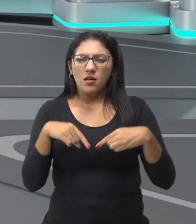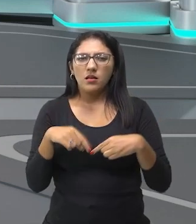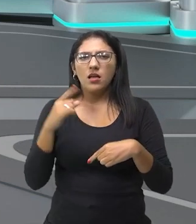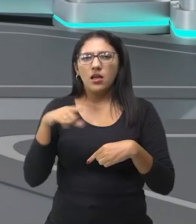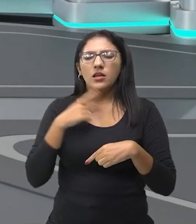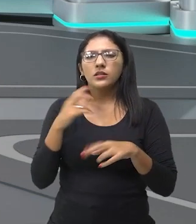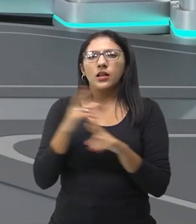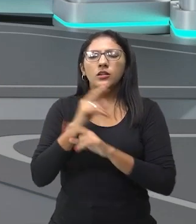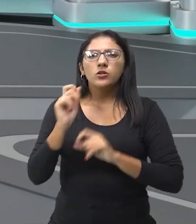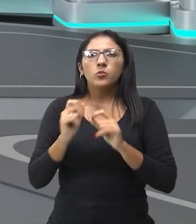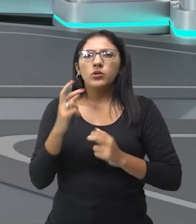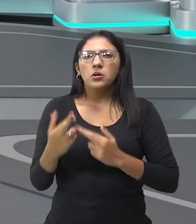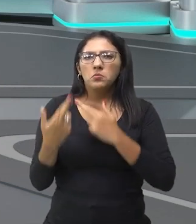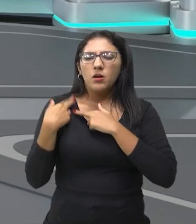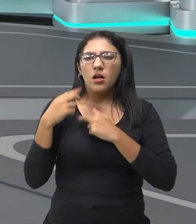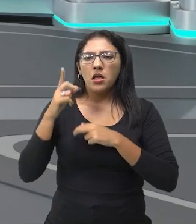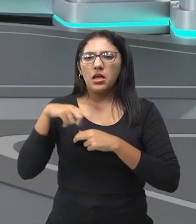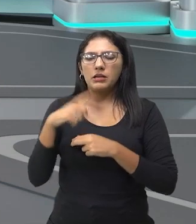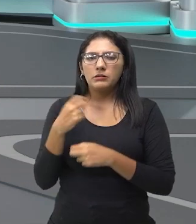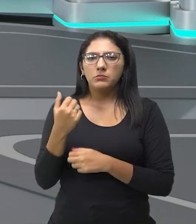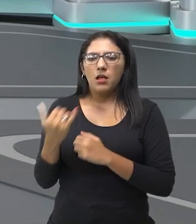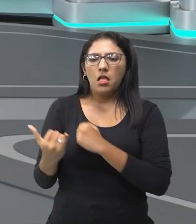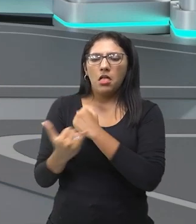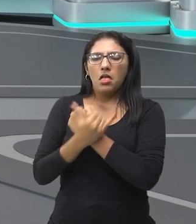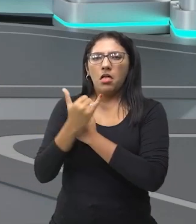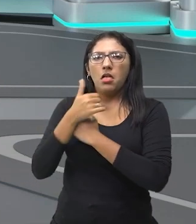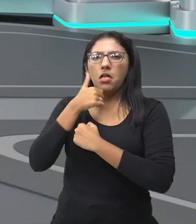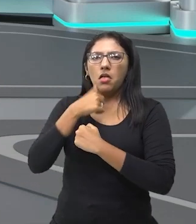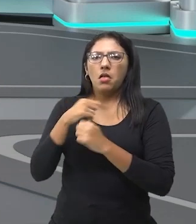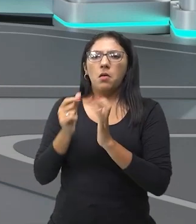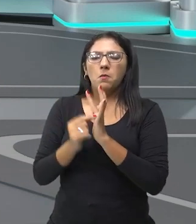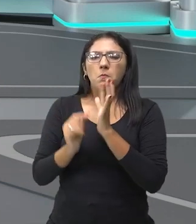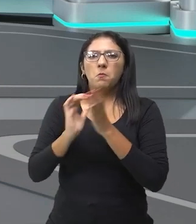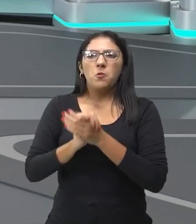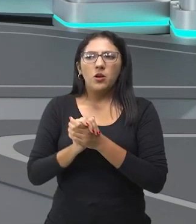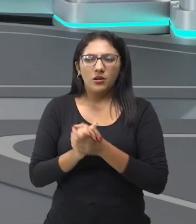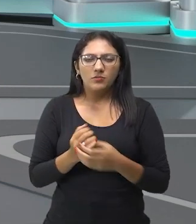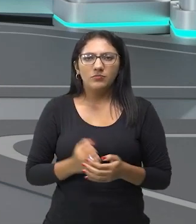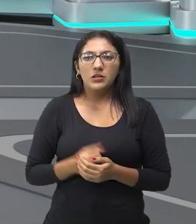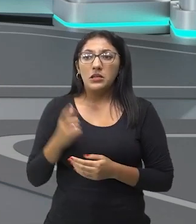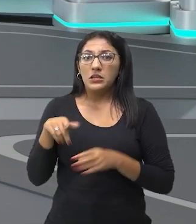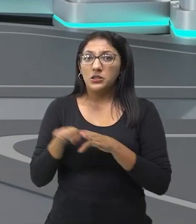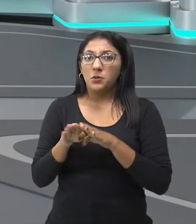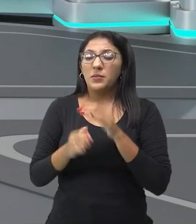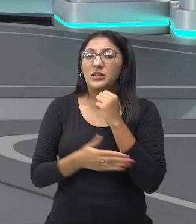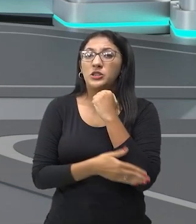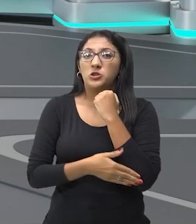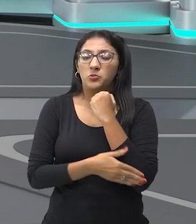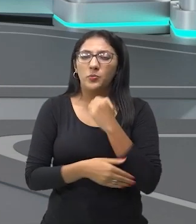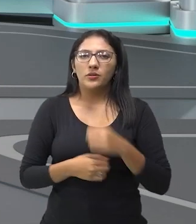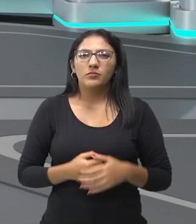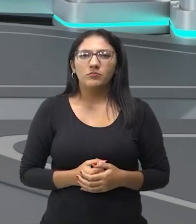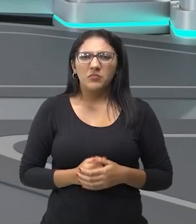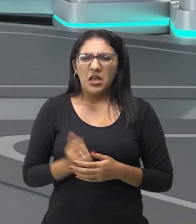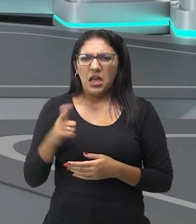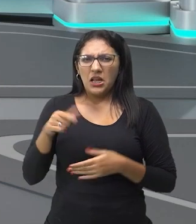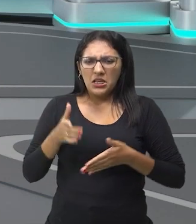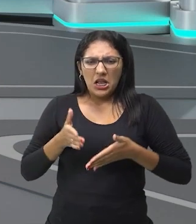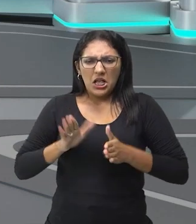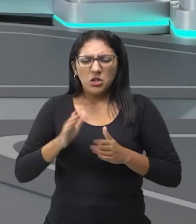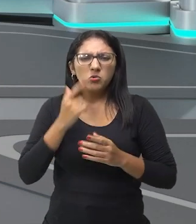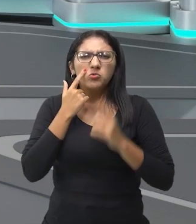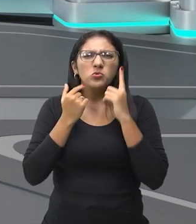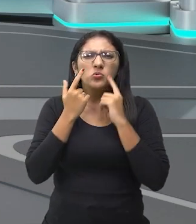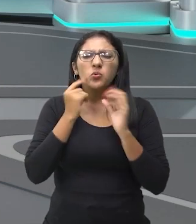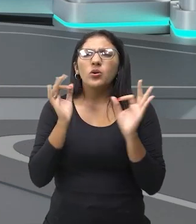traído pela mulher e é muito ciumento. Então, ele nasceu, quando ele nasceu ele não chorou, ele